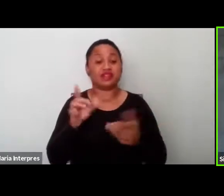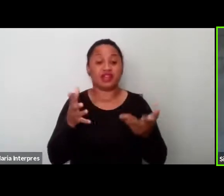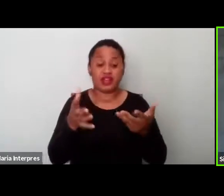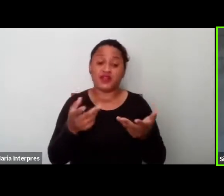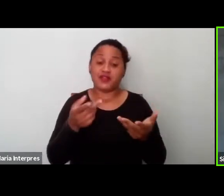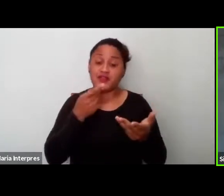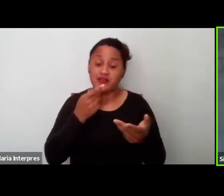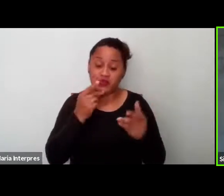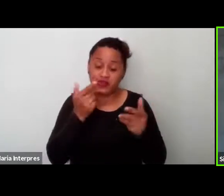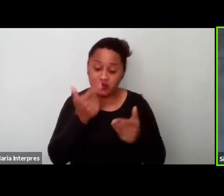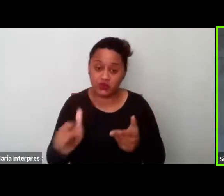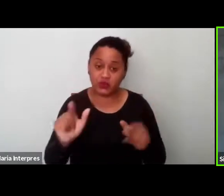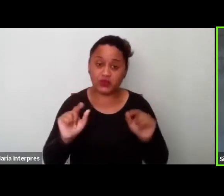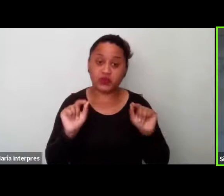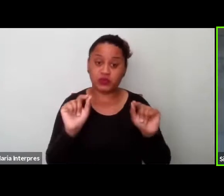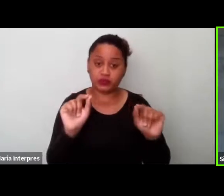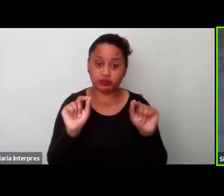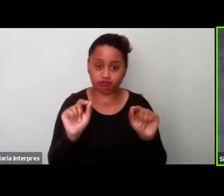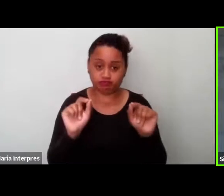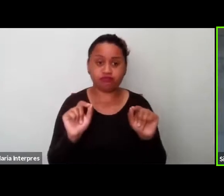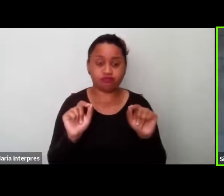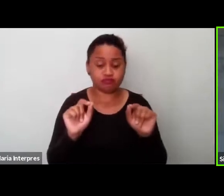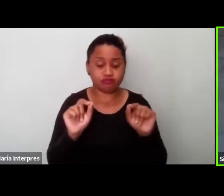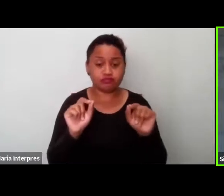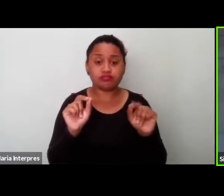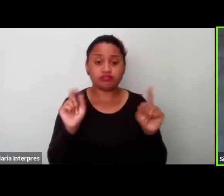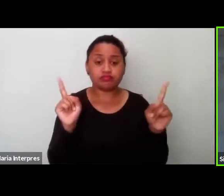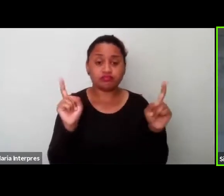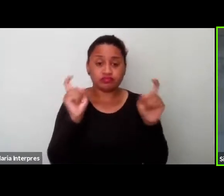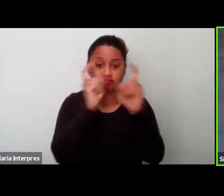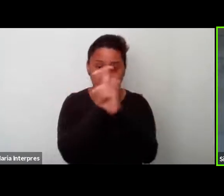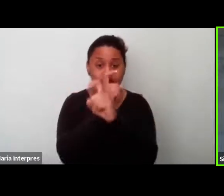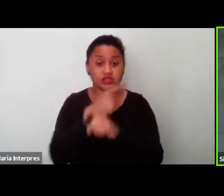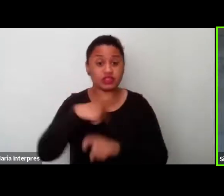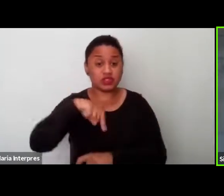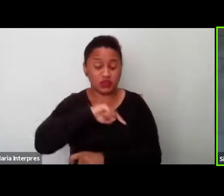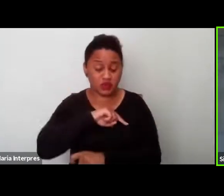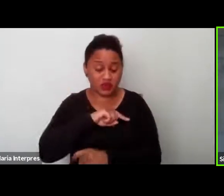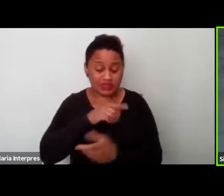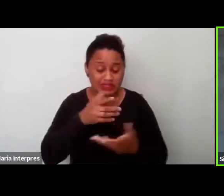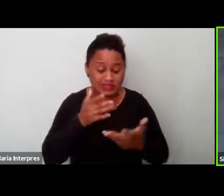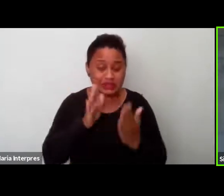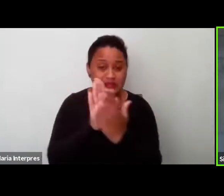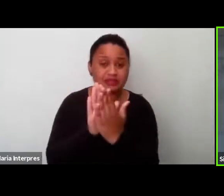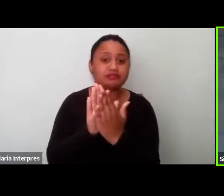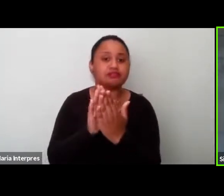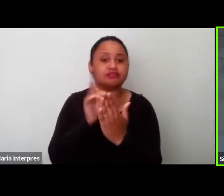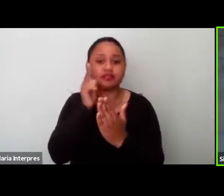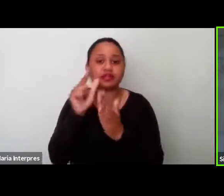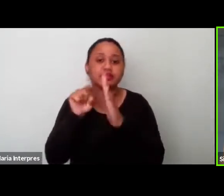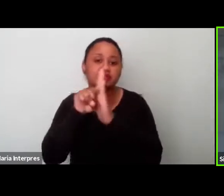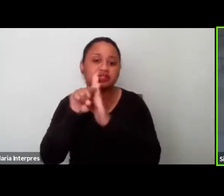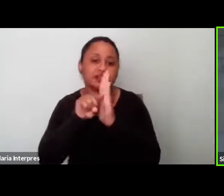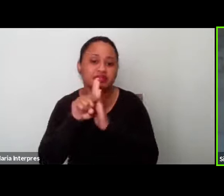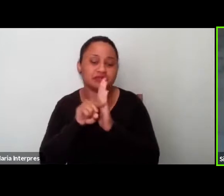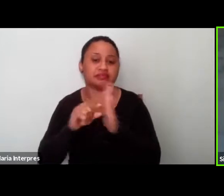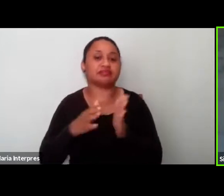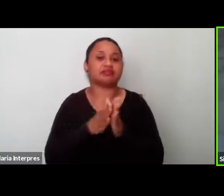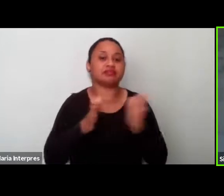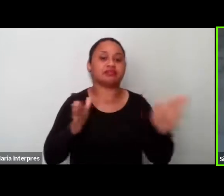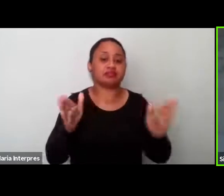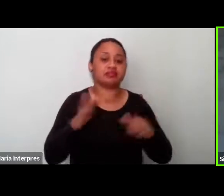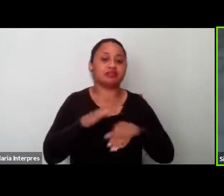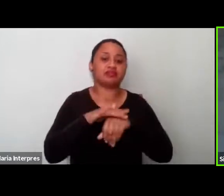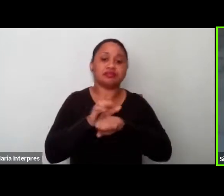novamente, né, as dificuldades que tivemos para fazer as pesquisas nesse período de pandemia,